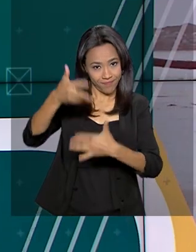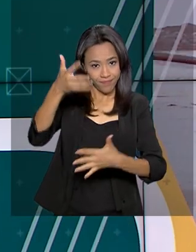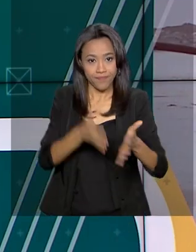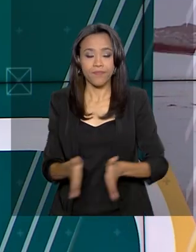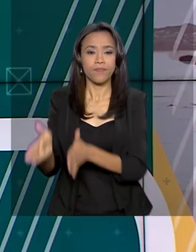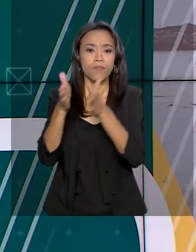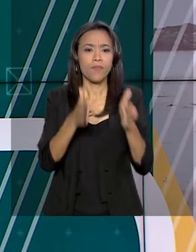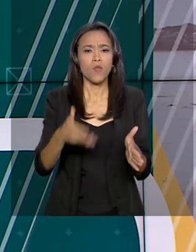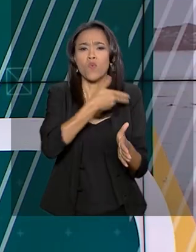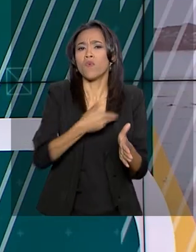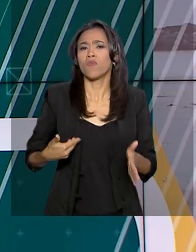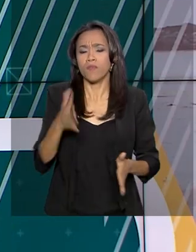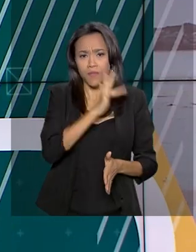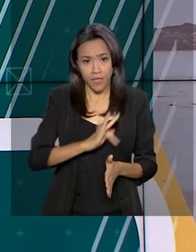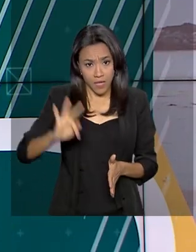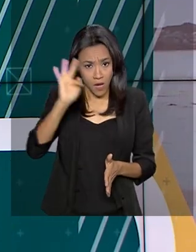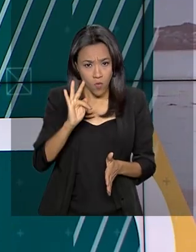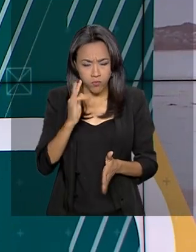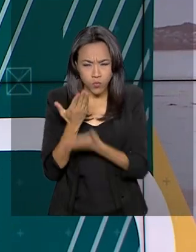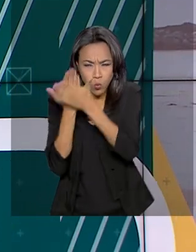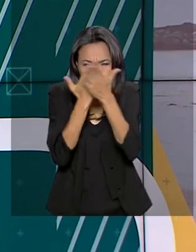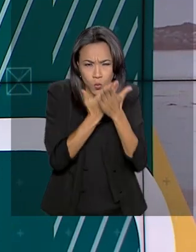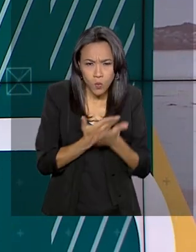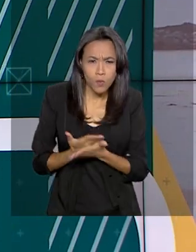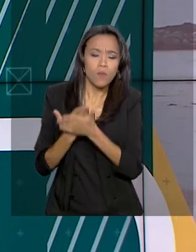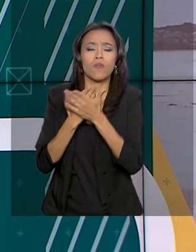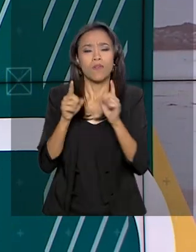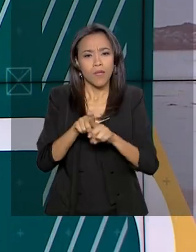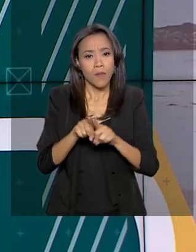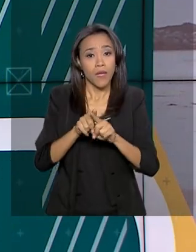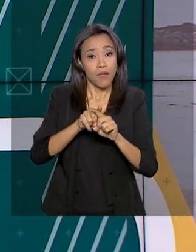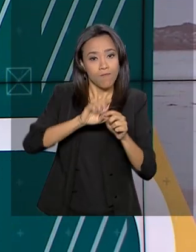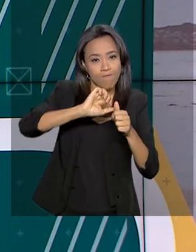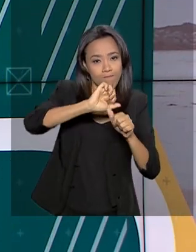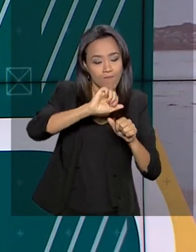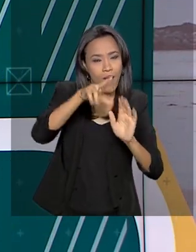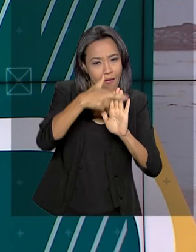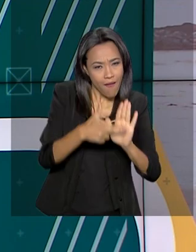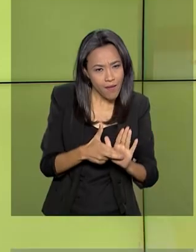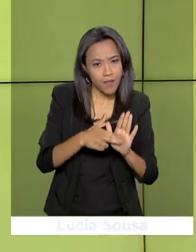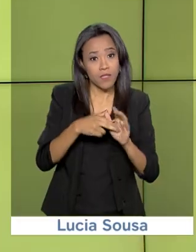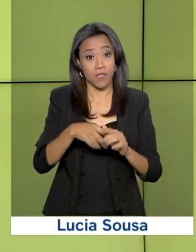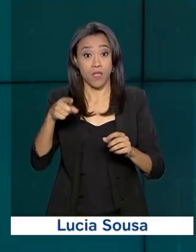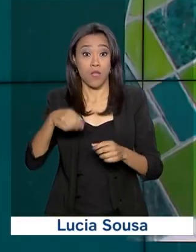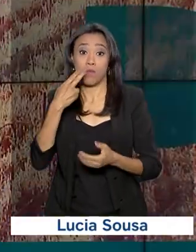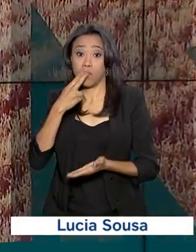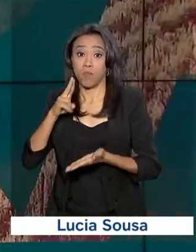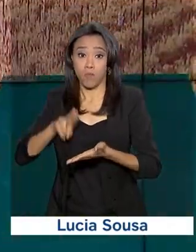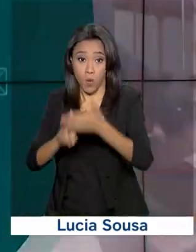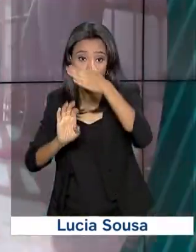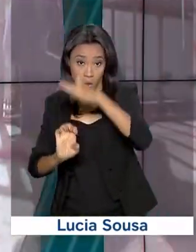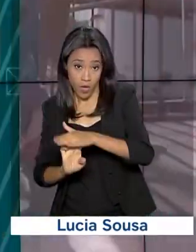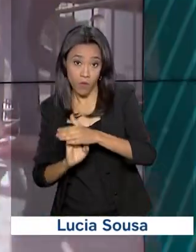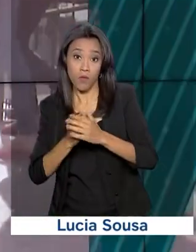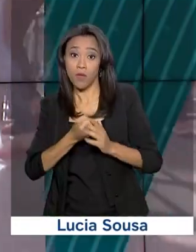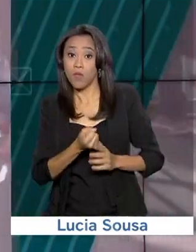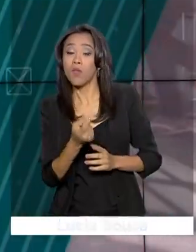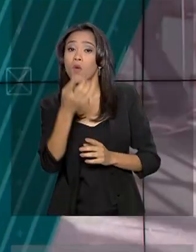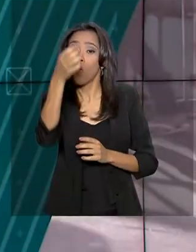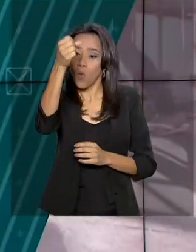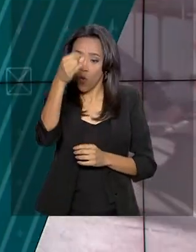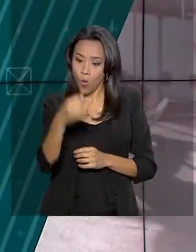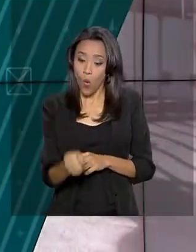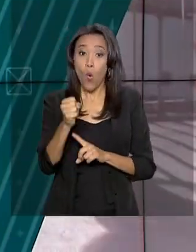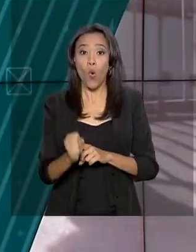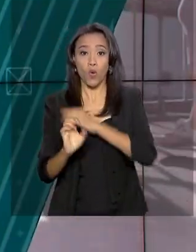O governo federal abriu estudos e atualizou normas para que os correios e mais oito estatais sejam privatizadas ou